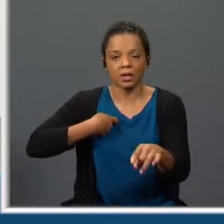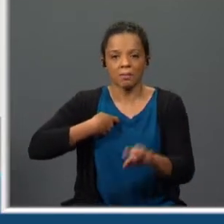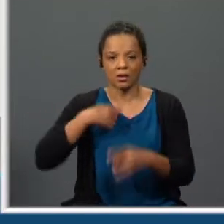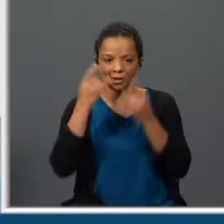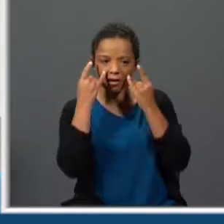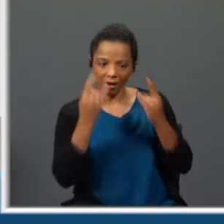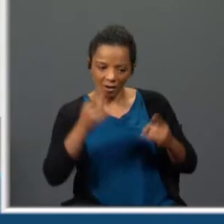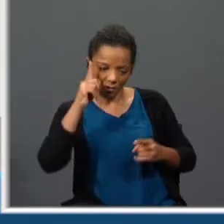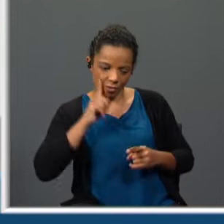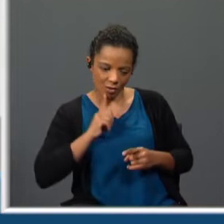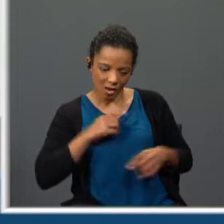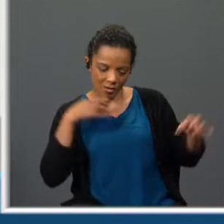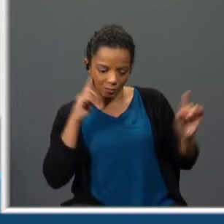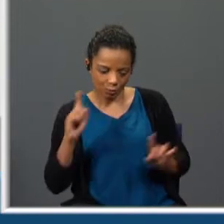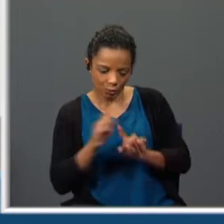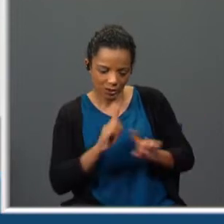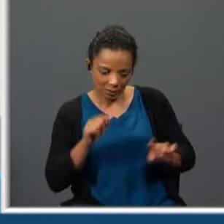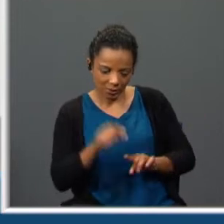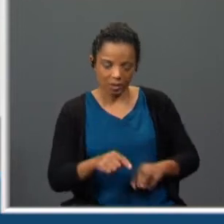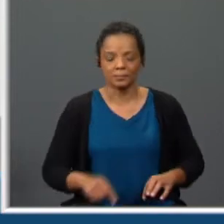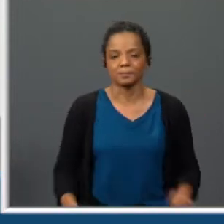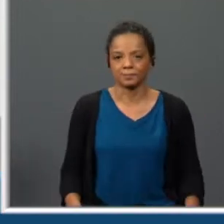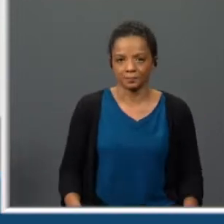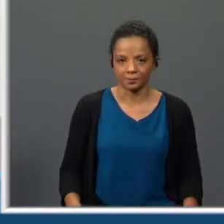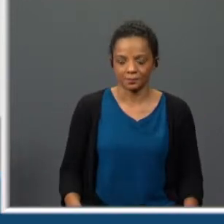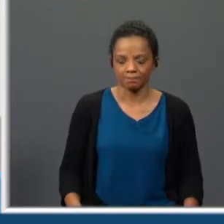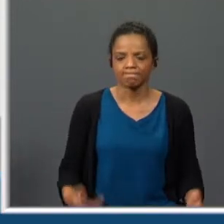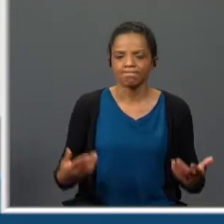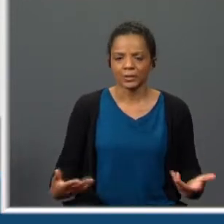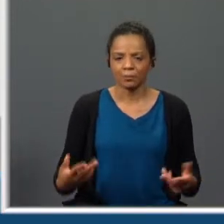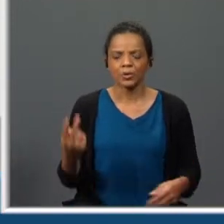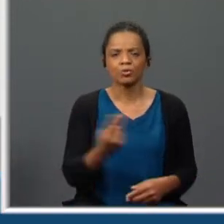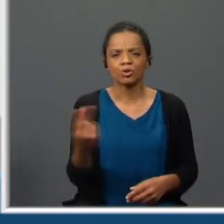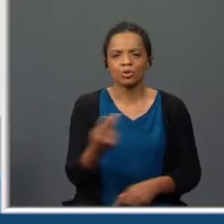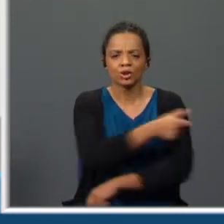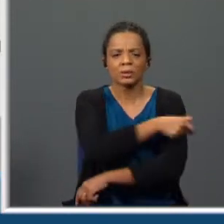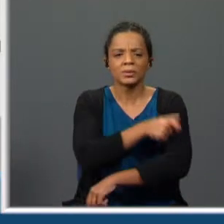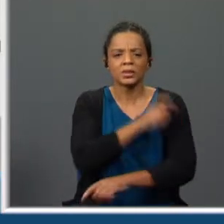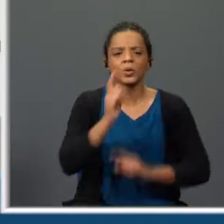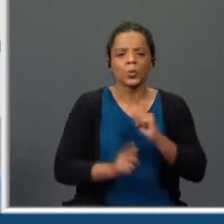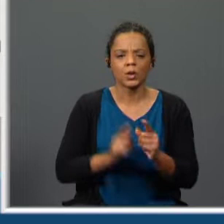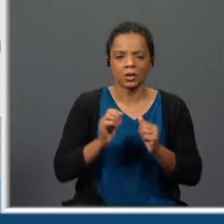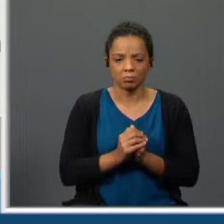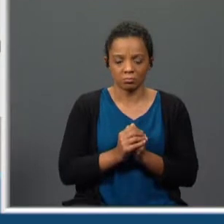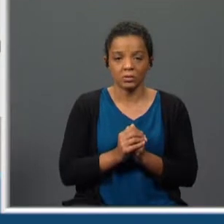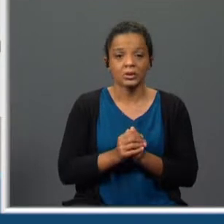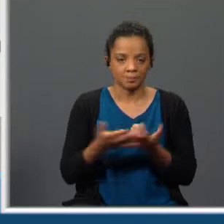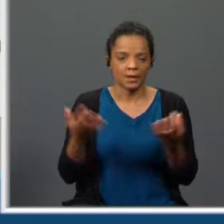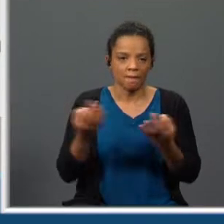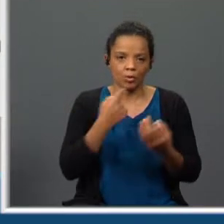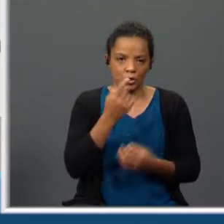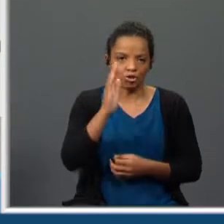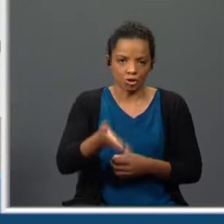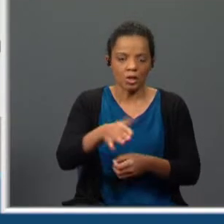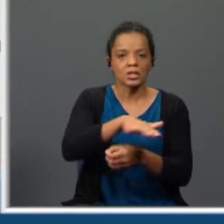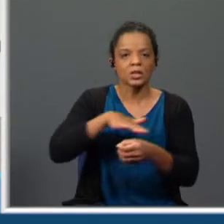encantado pela mulher que toca música para ele. Então, o que é que ambos representam? As cenas ocorrem, como eu já